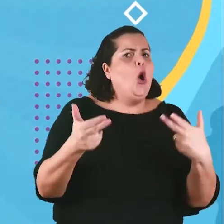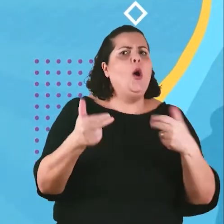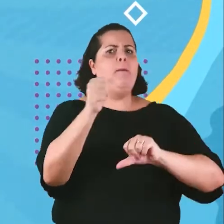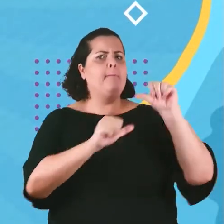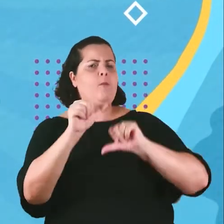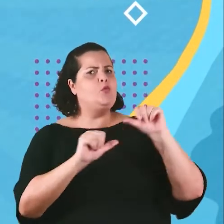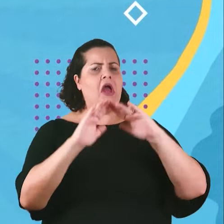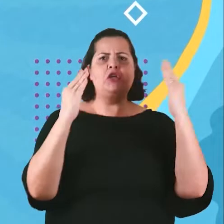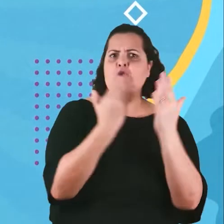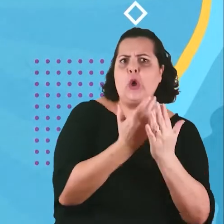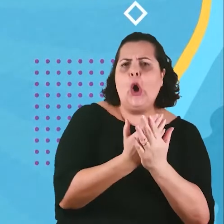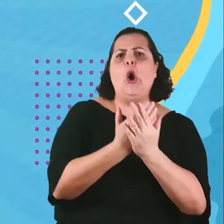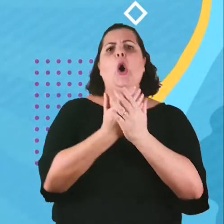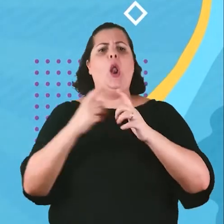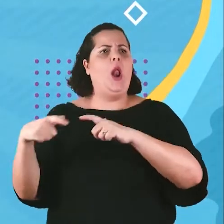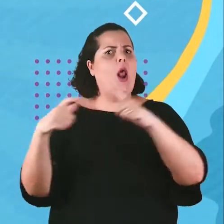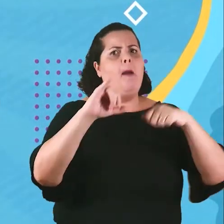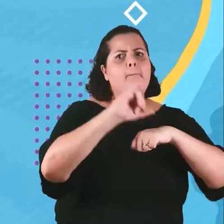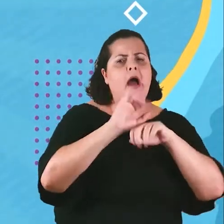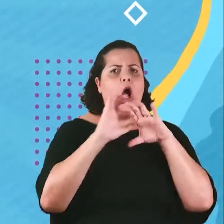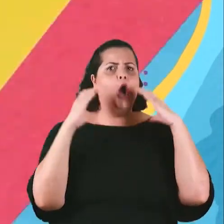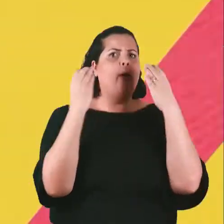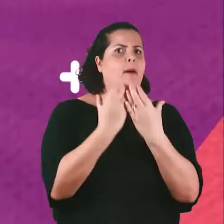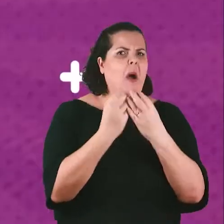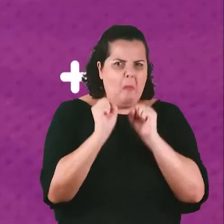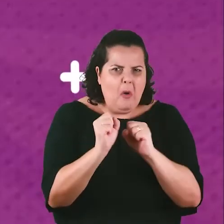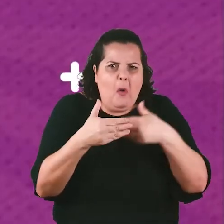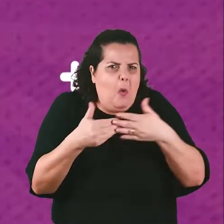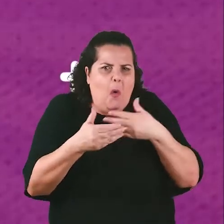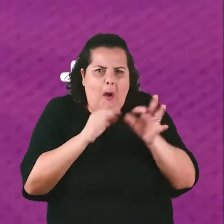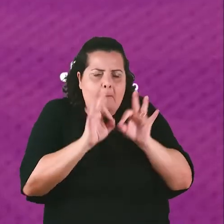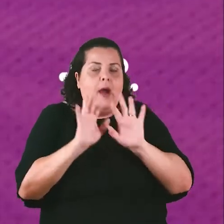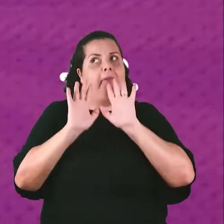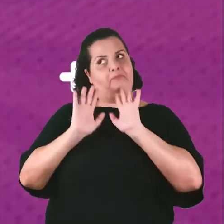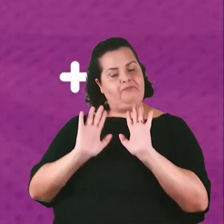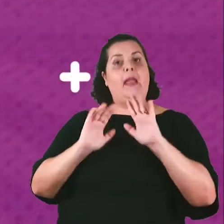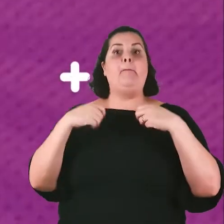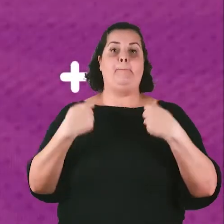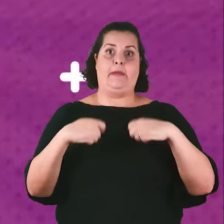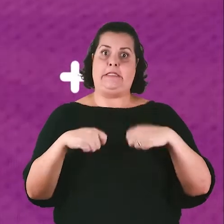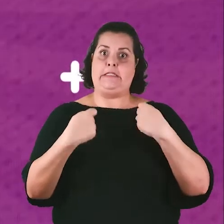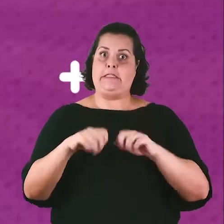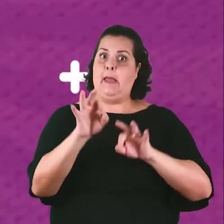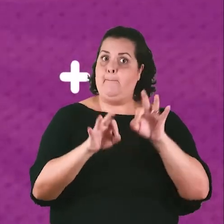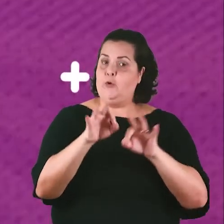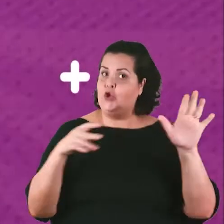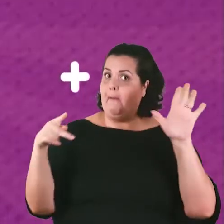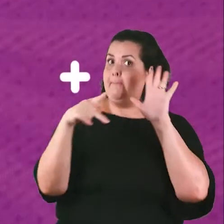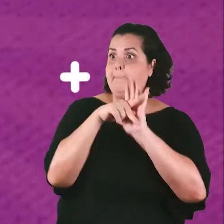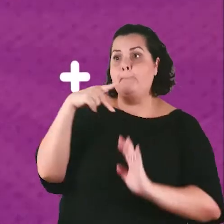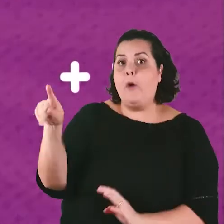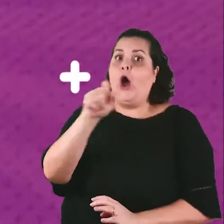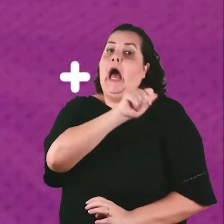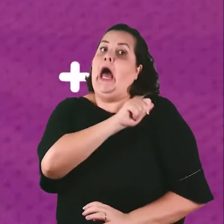mudar algo na escola, no bairro ou na comunidade E vale qualquer projeto? Então, tem que ser uma iniciativa dos próprios